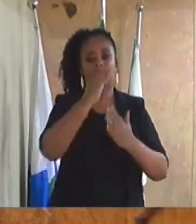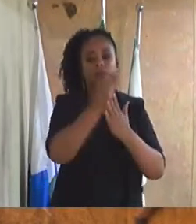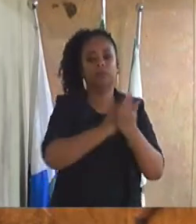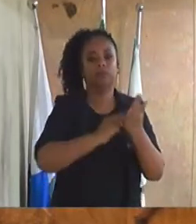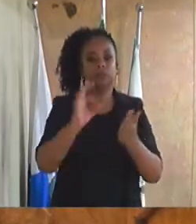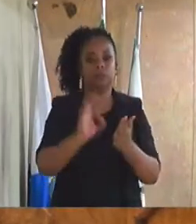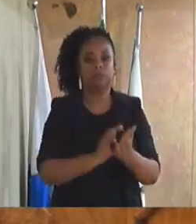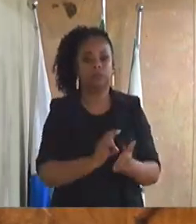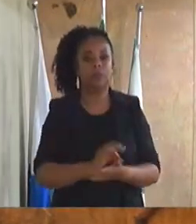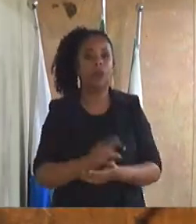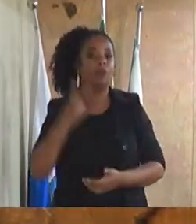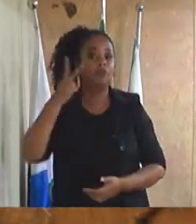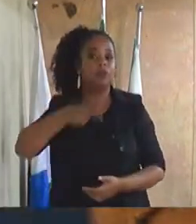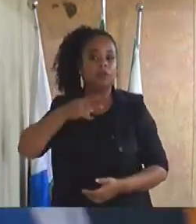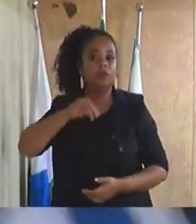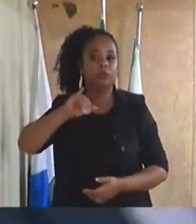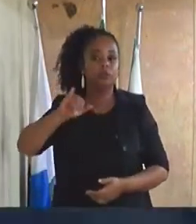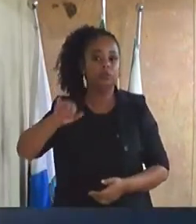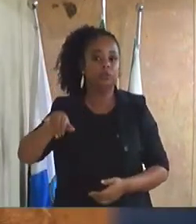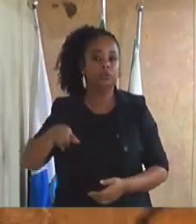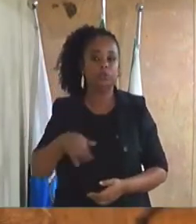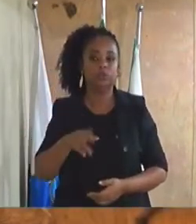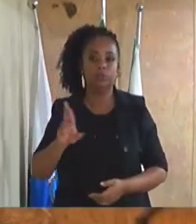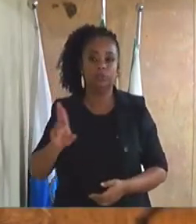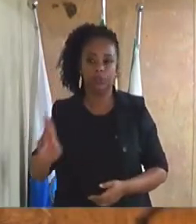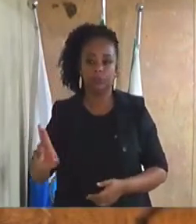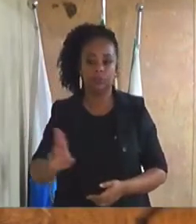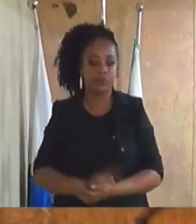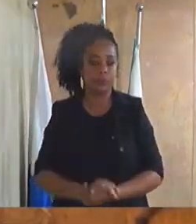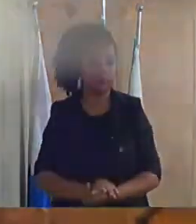Inscrição, vereador Júnior, Wills.